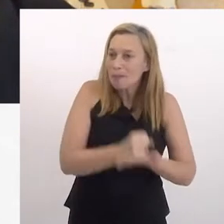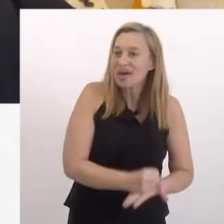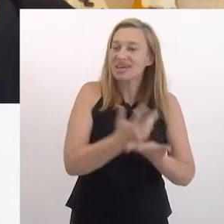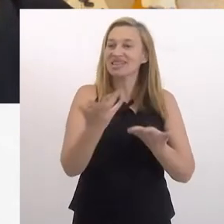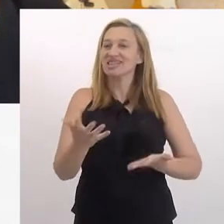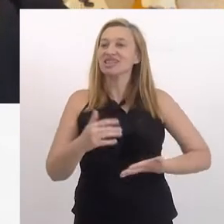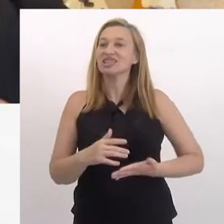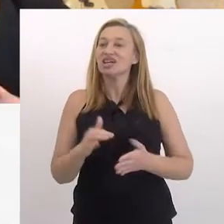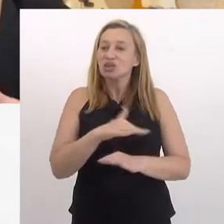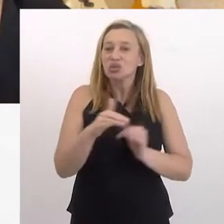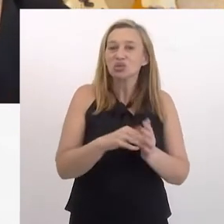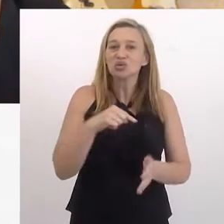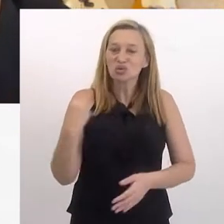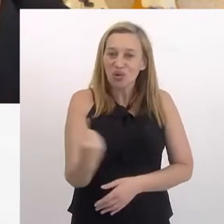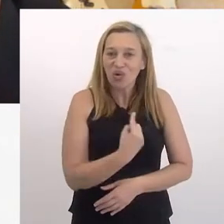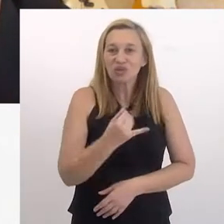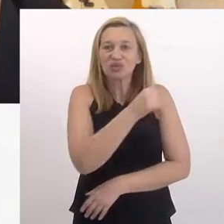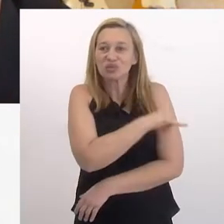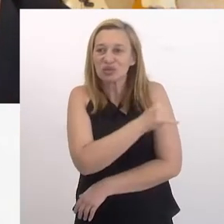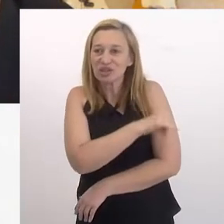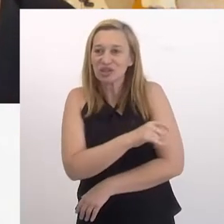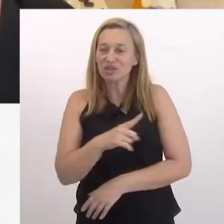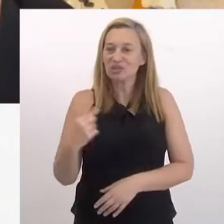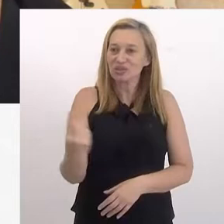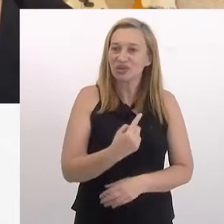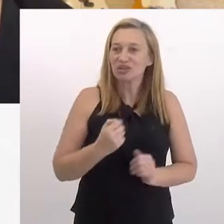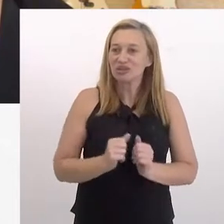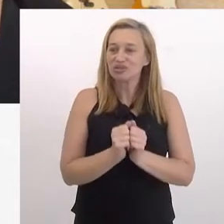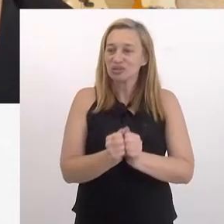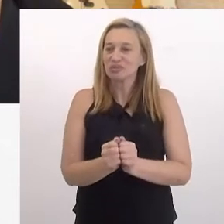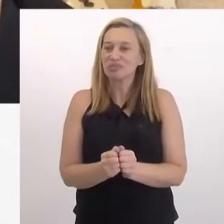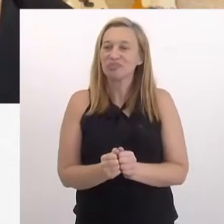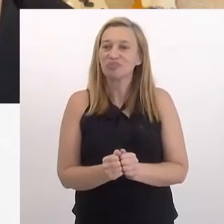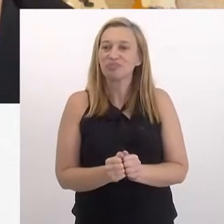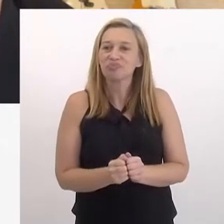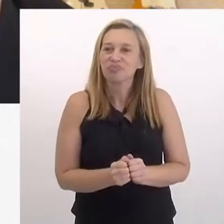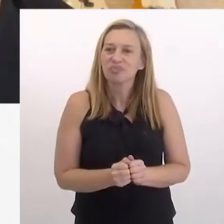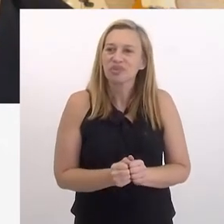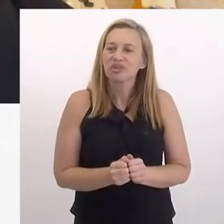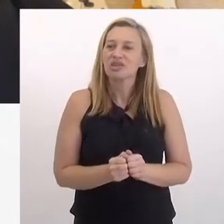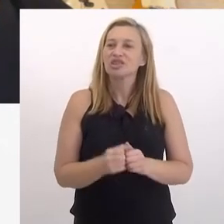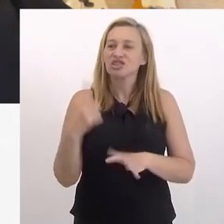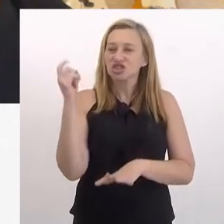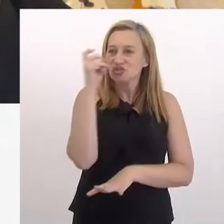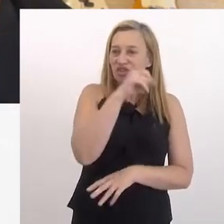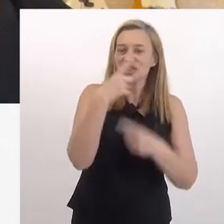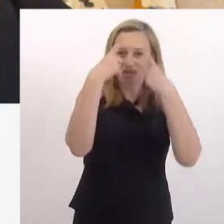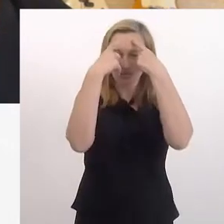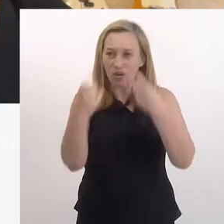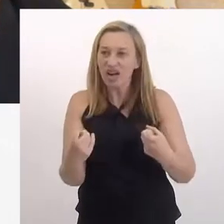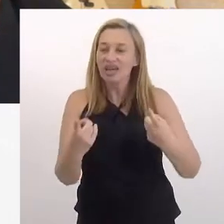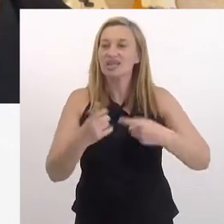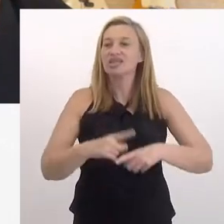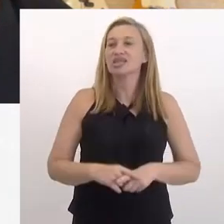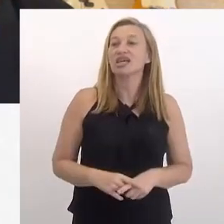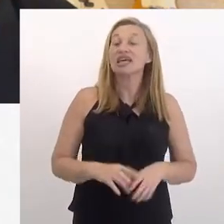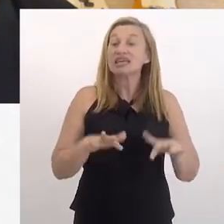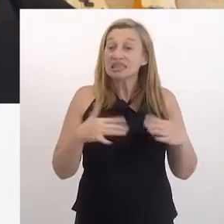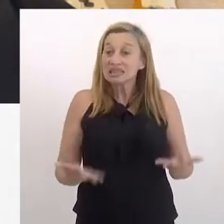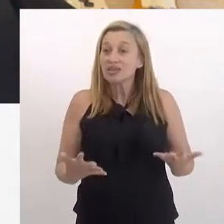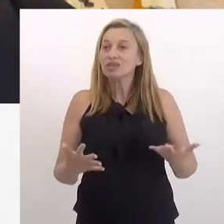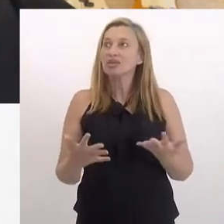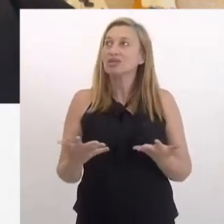pesa quando pesa para nós, cariocas, quando estamos no Rio de Janeiro em situação difícil, de violência e tal.